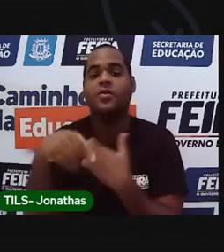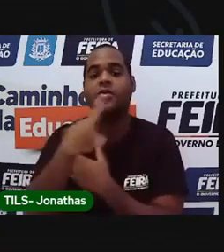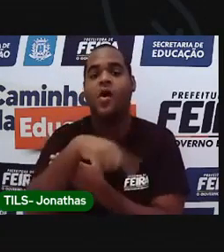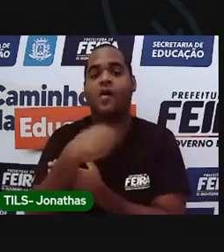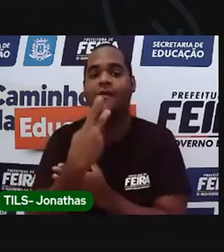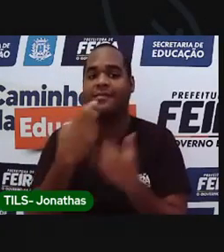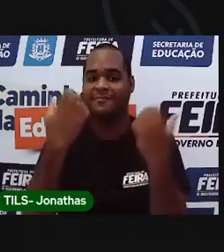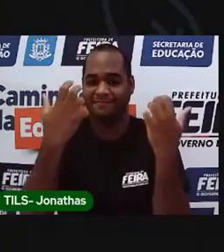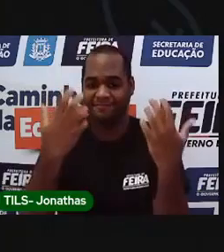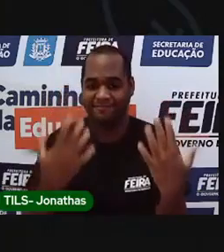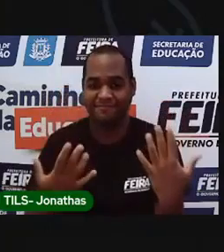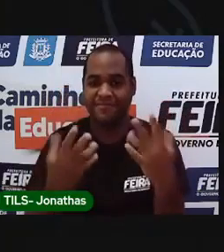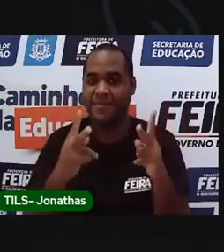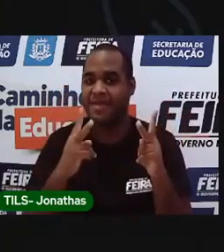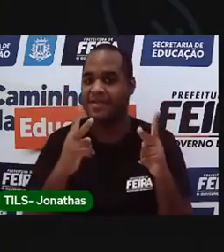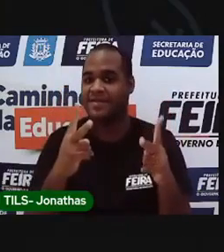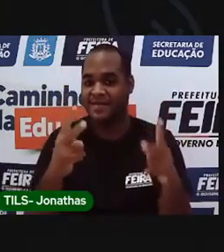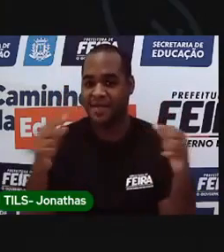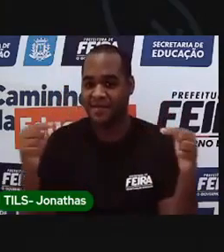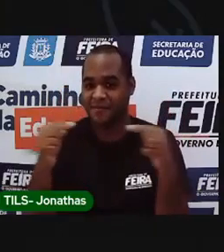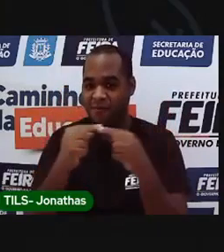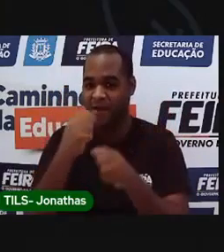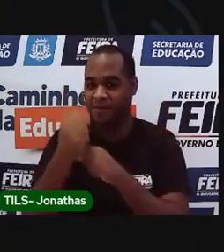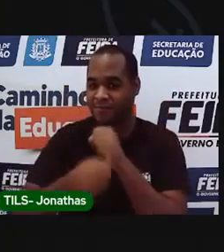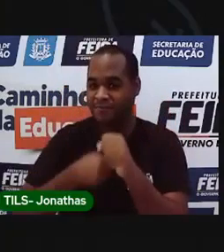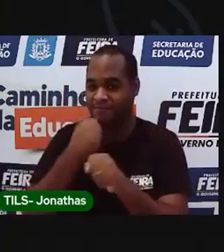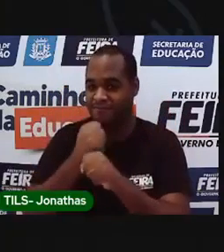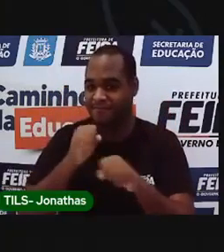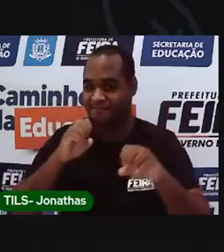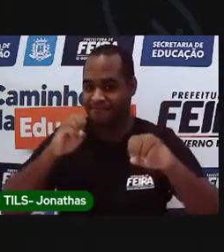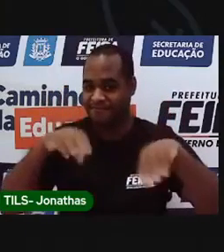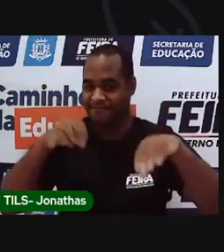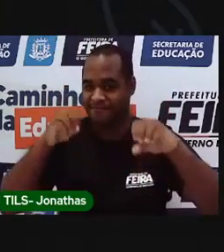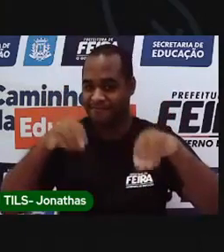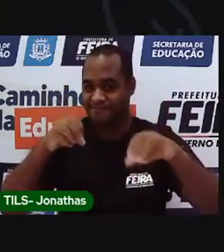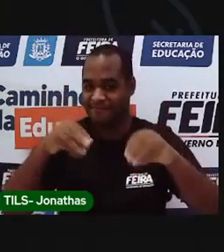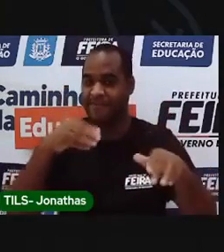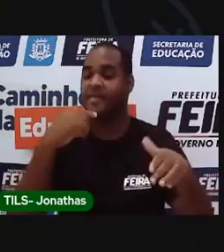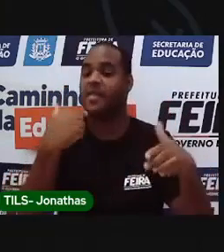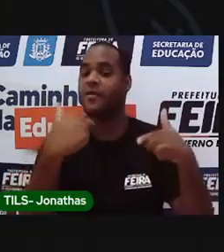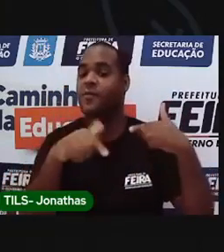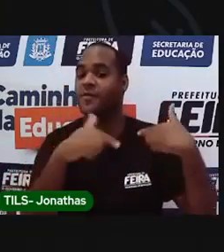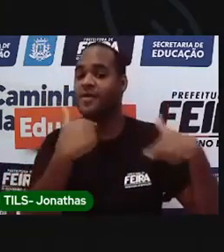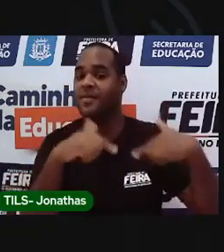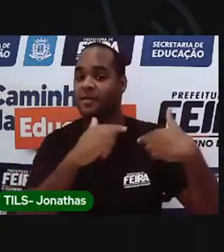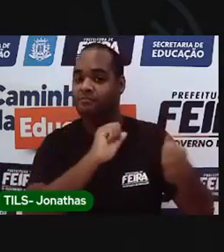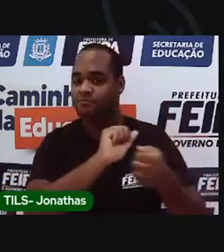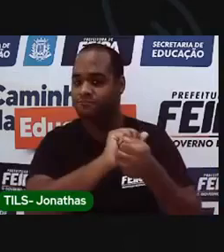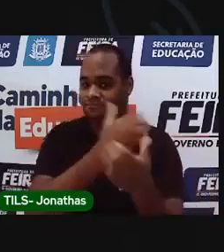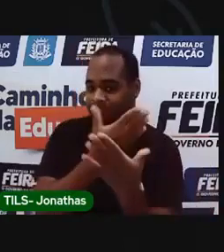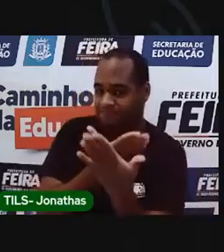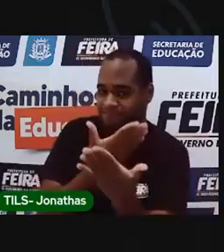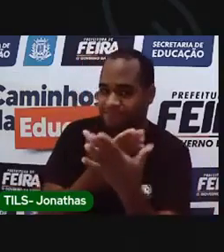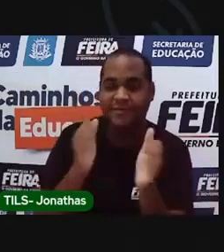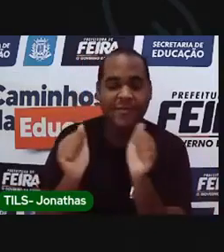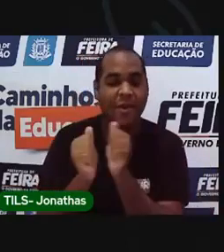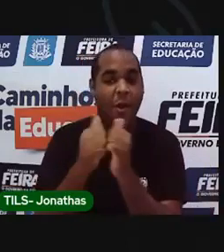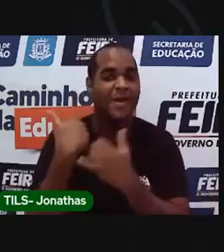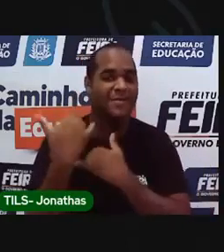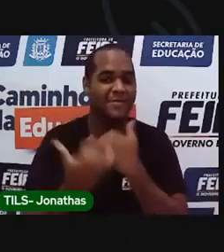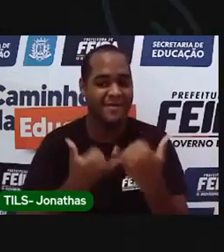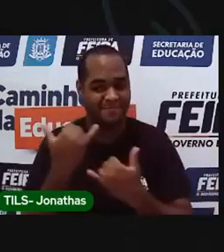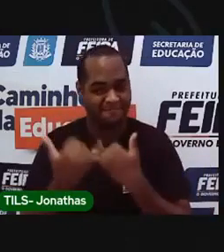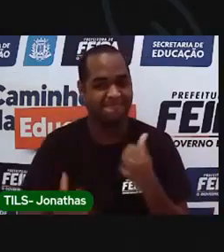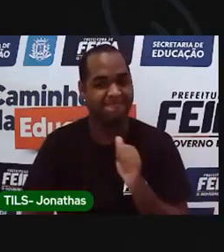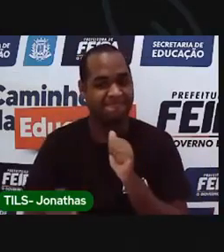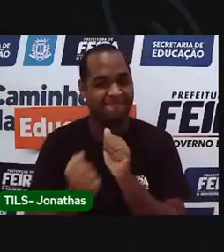continuidade ao nosso ano letivo. Vamos trabalhar juntos, estudar juntos e se divertir